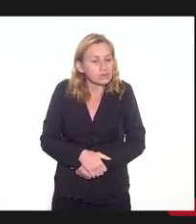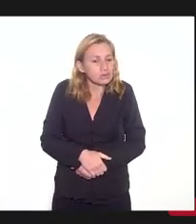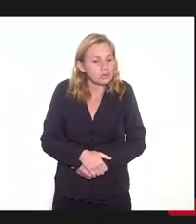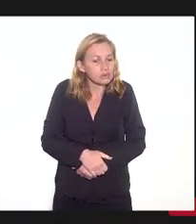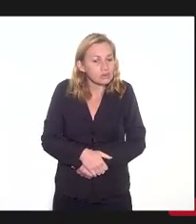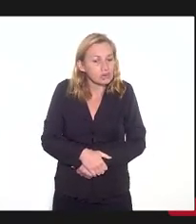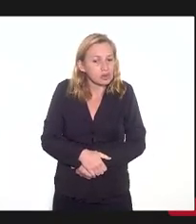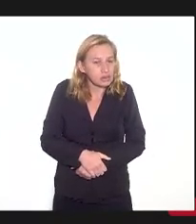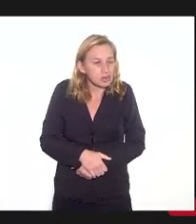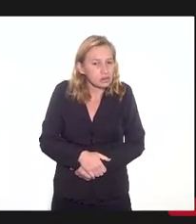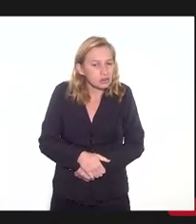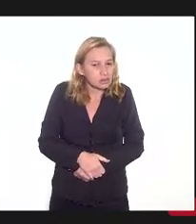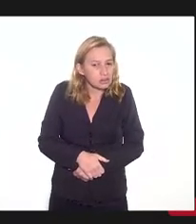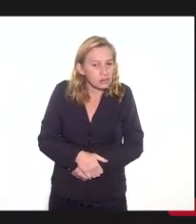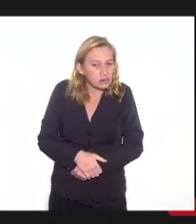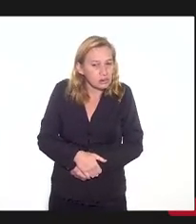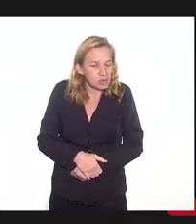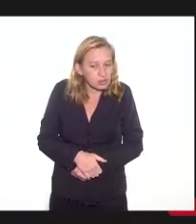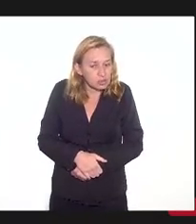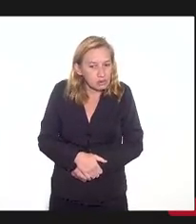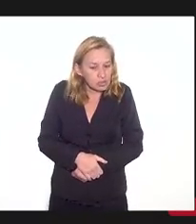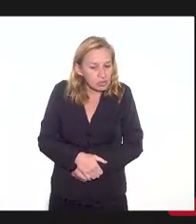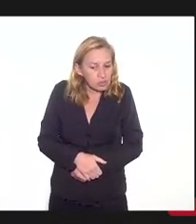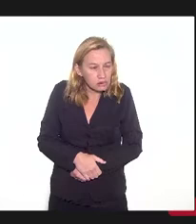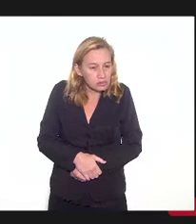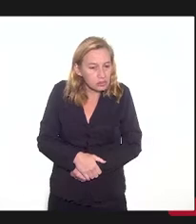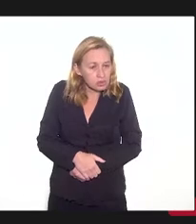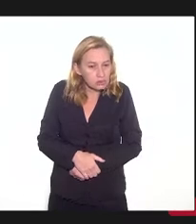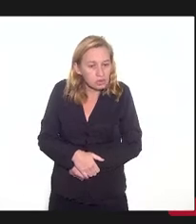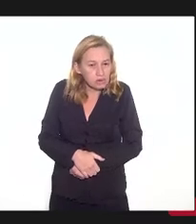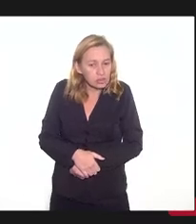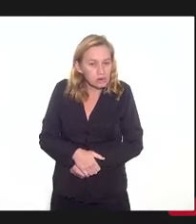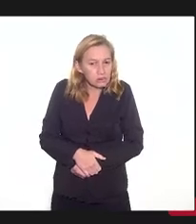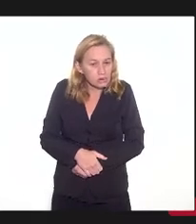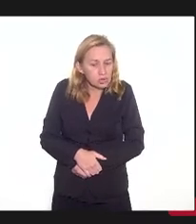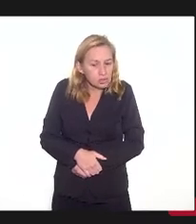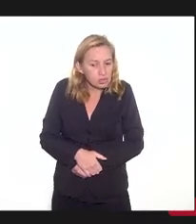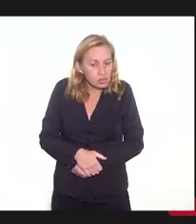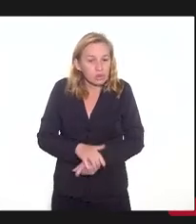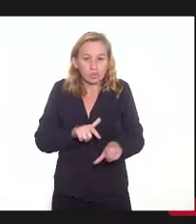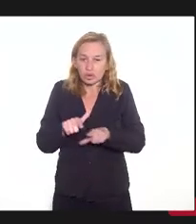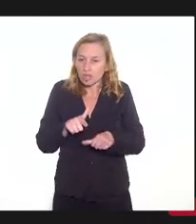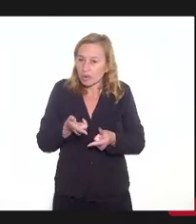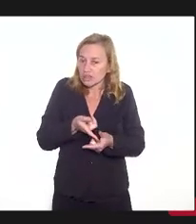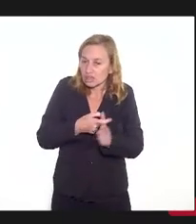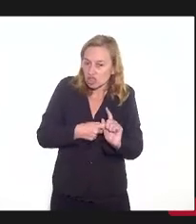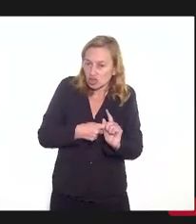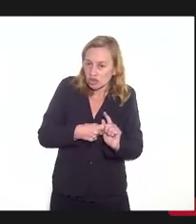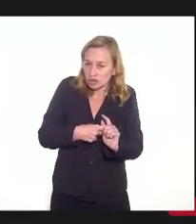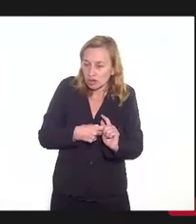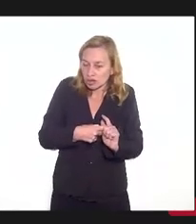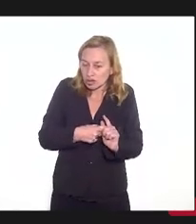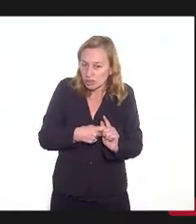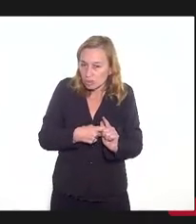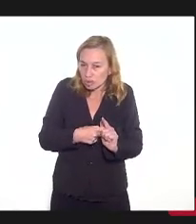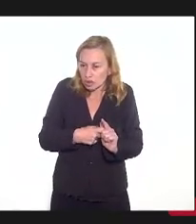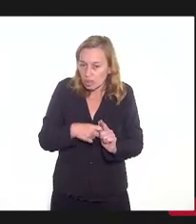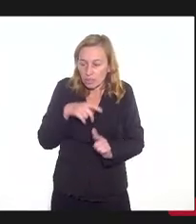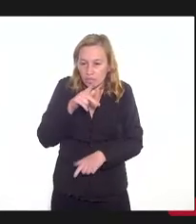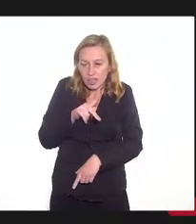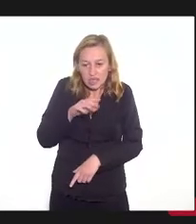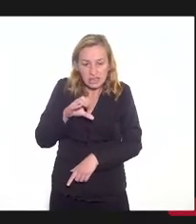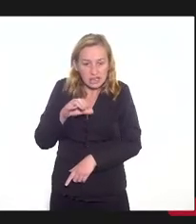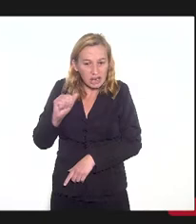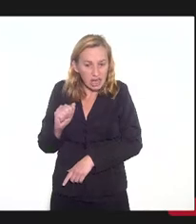algum... alguma... uma... Porque o serviço da dívida é o IPCA,